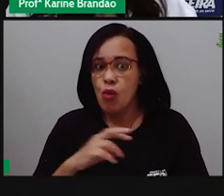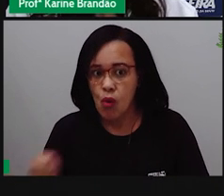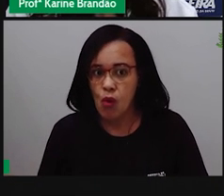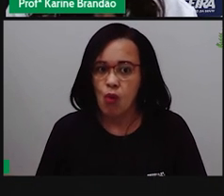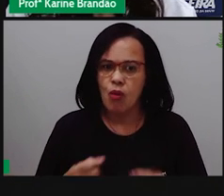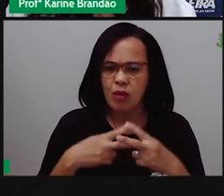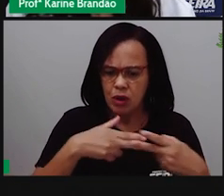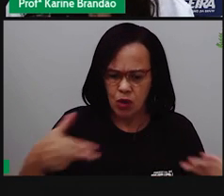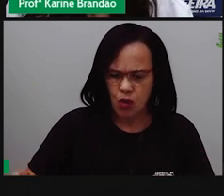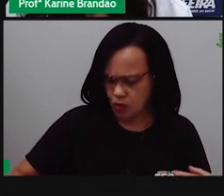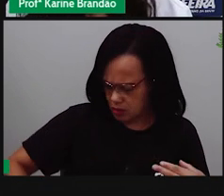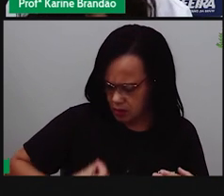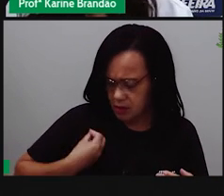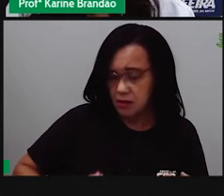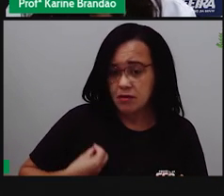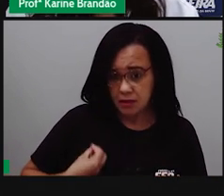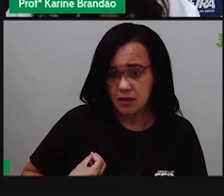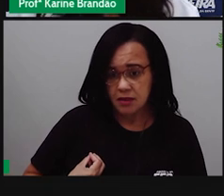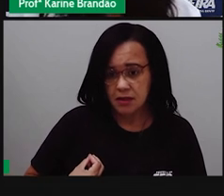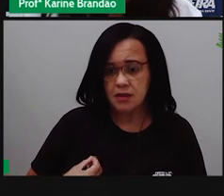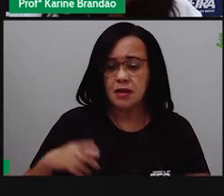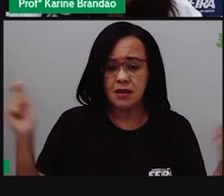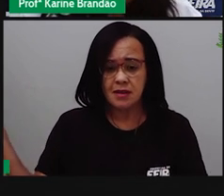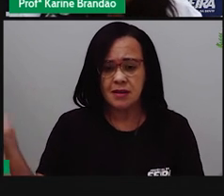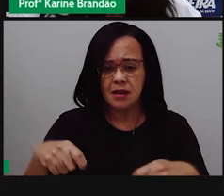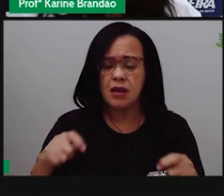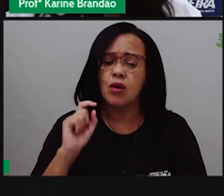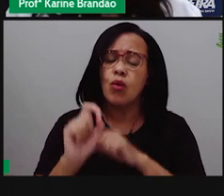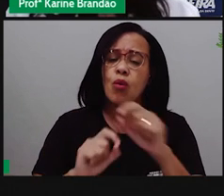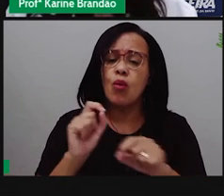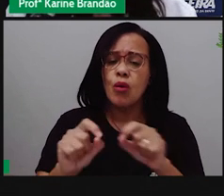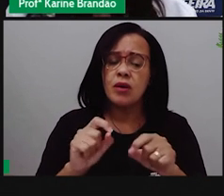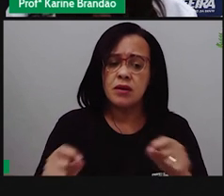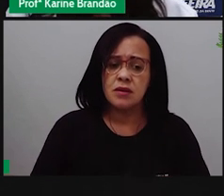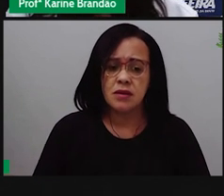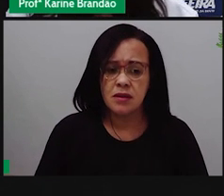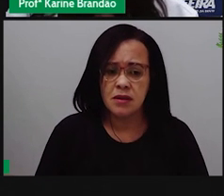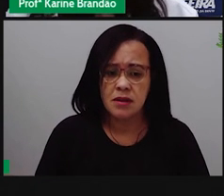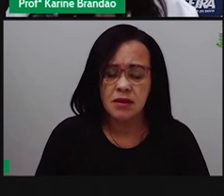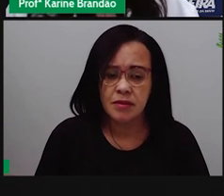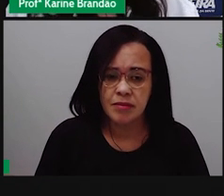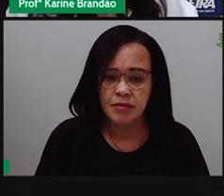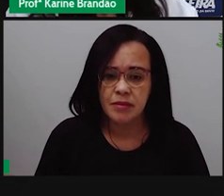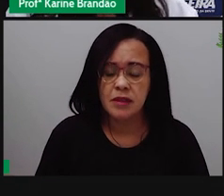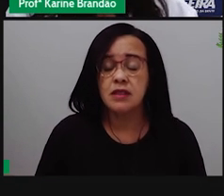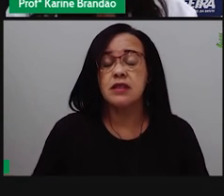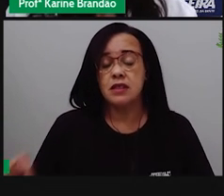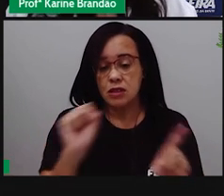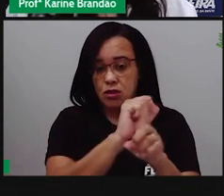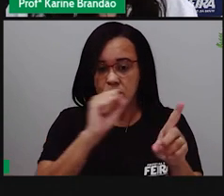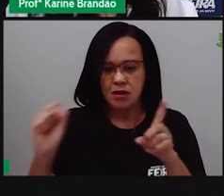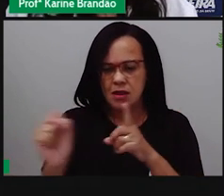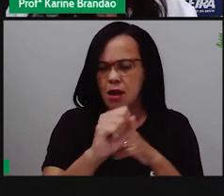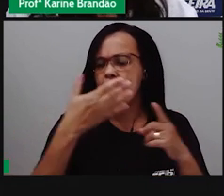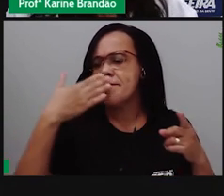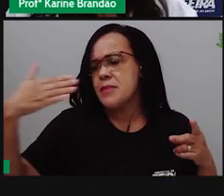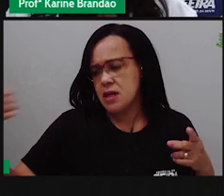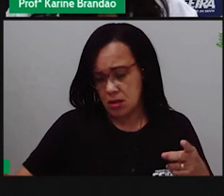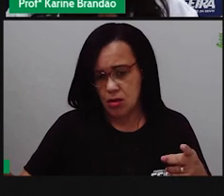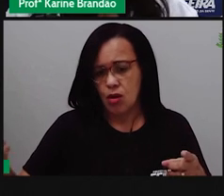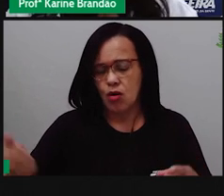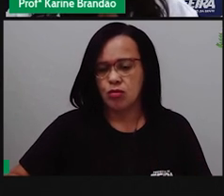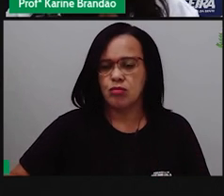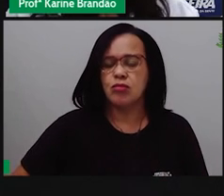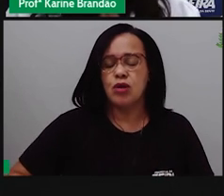é isso que vai fazer com que a gente consiga viver melhor, ter uma sociedade melhor, mais igualitária, mais